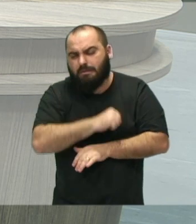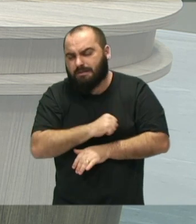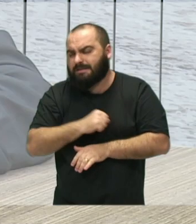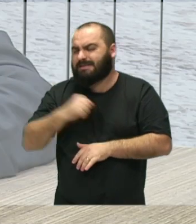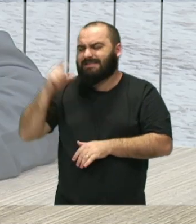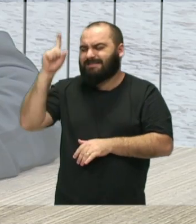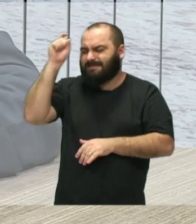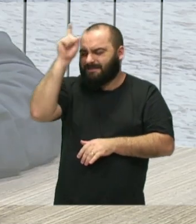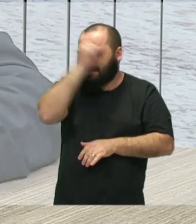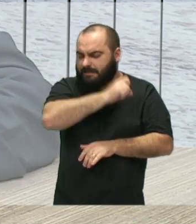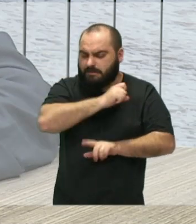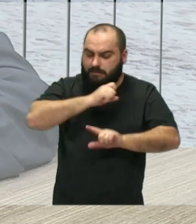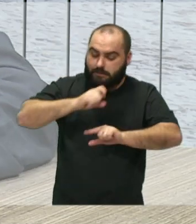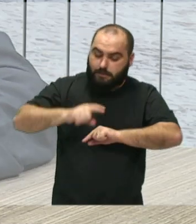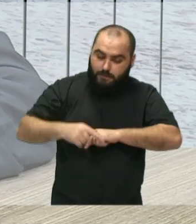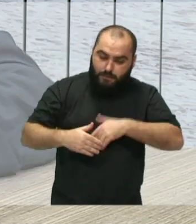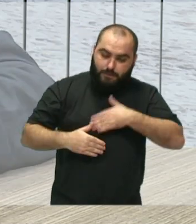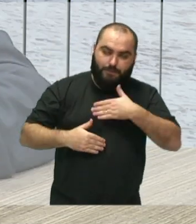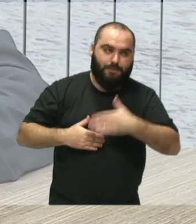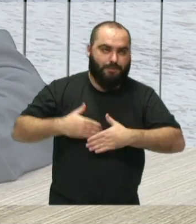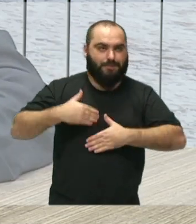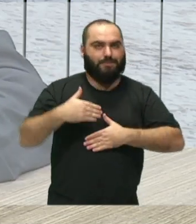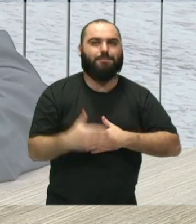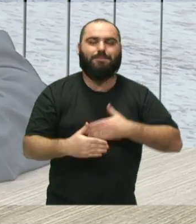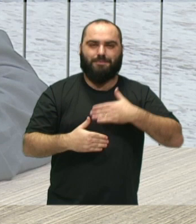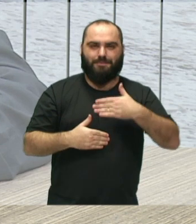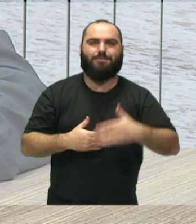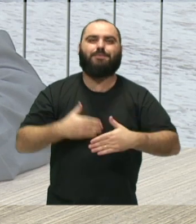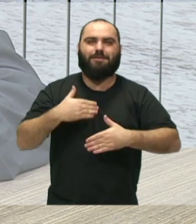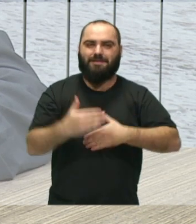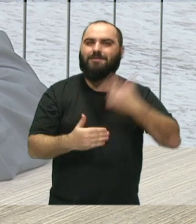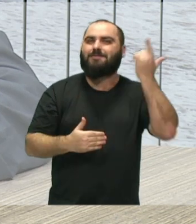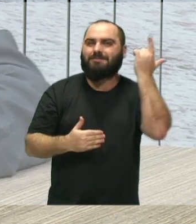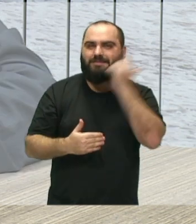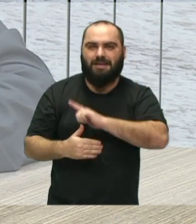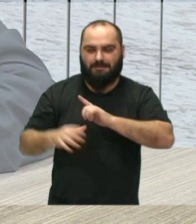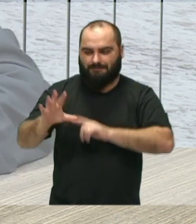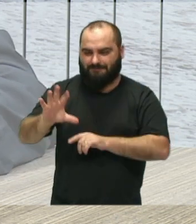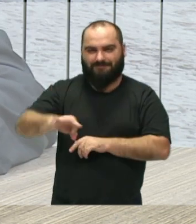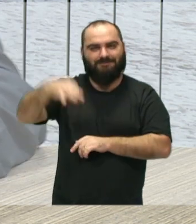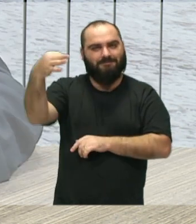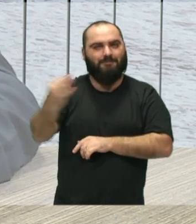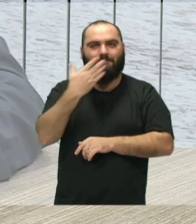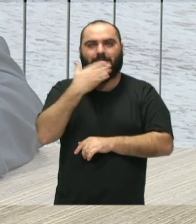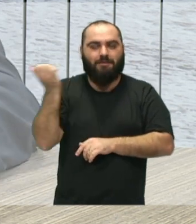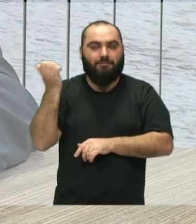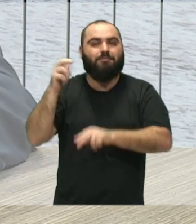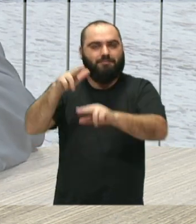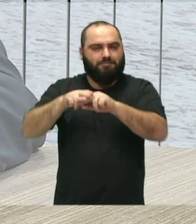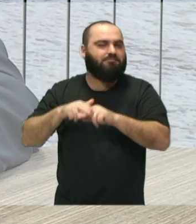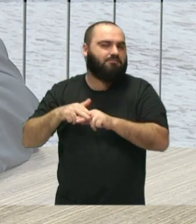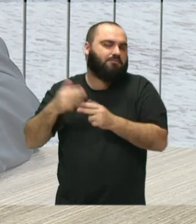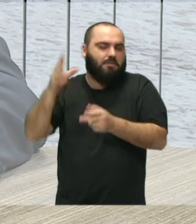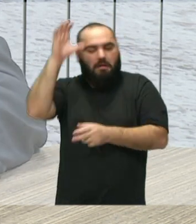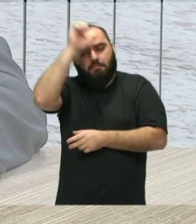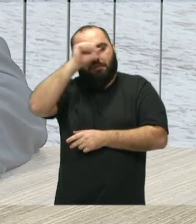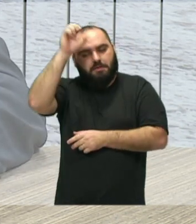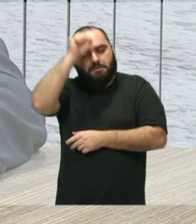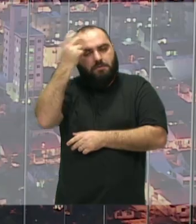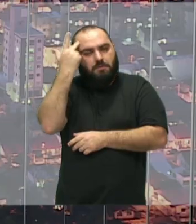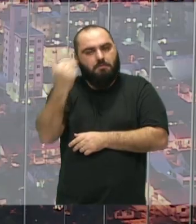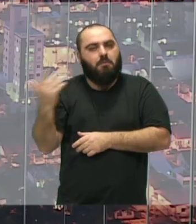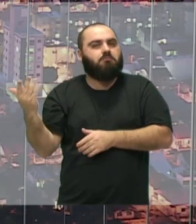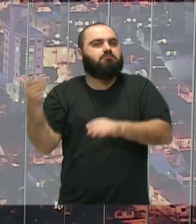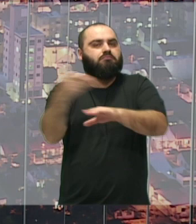aprender, mas que depois que está consolidado, às vezes a pessoa quer um aperfeiçoamento, né, e aí acaba ingressando naturalmente no nosso conservatório.